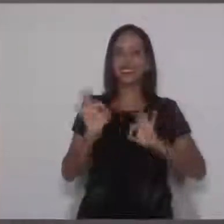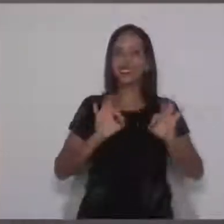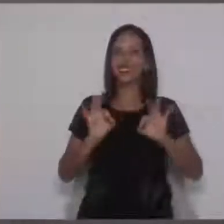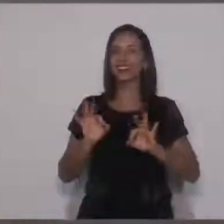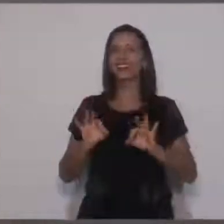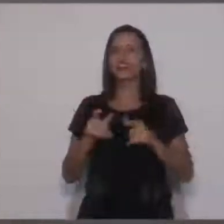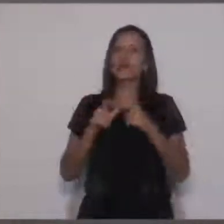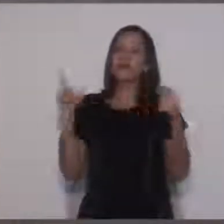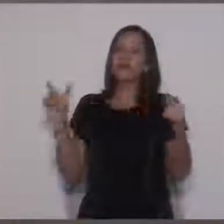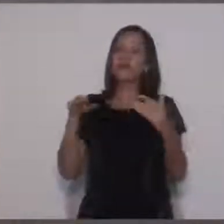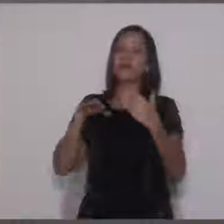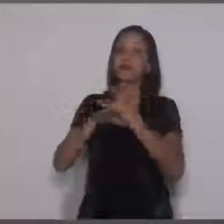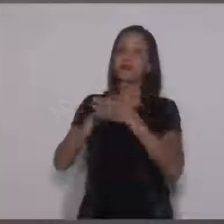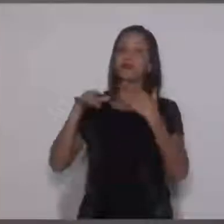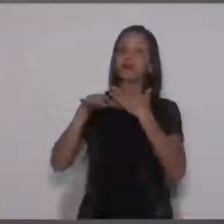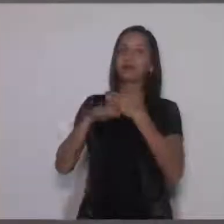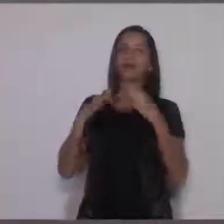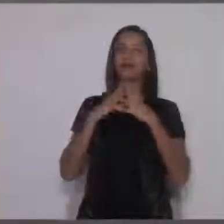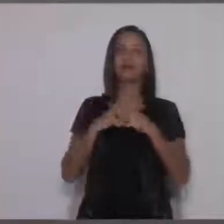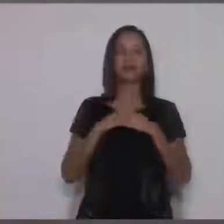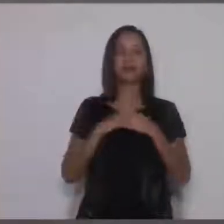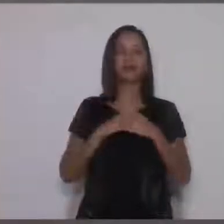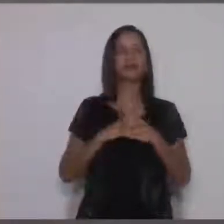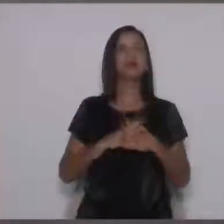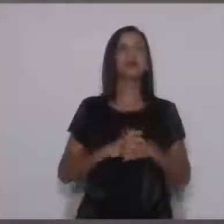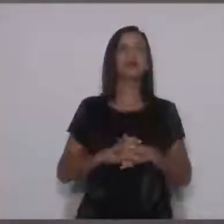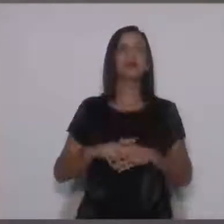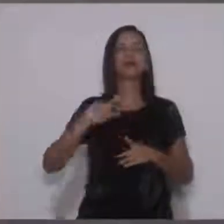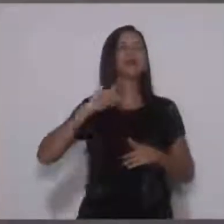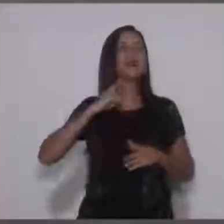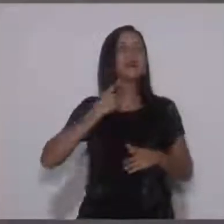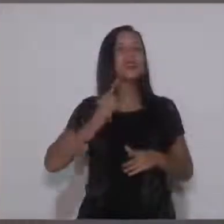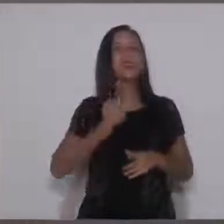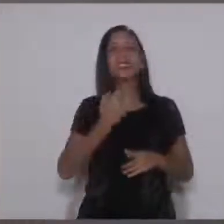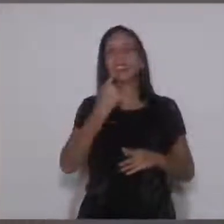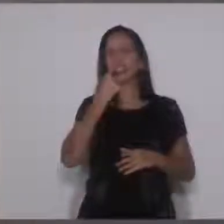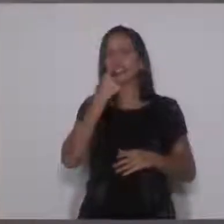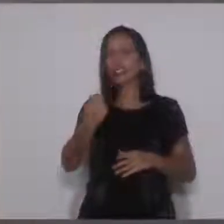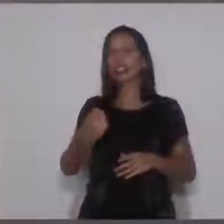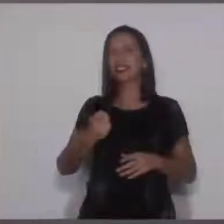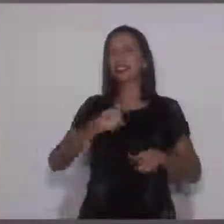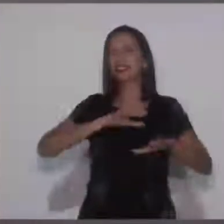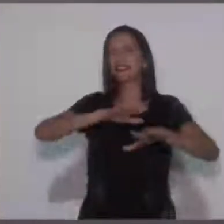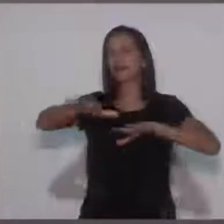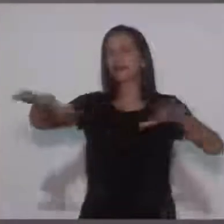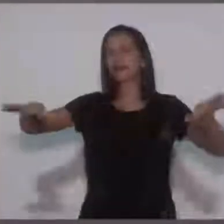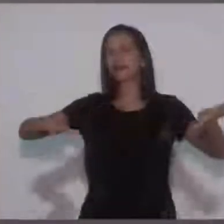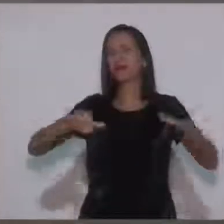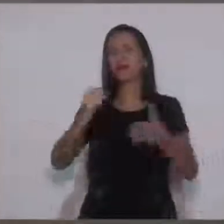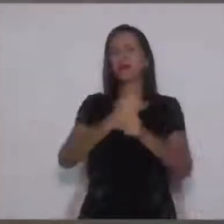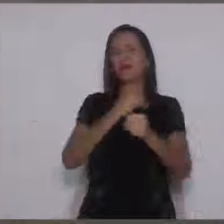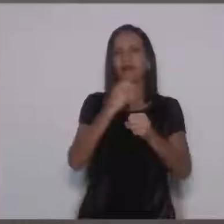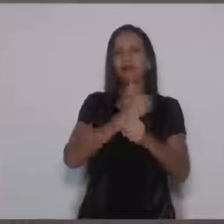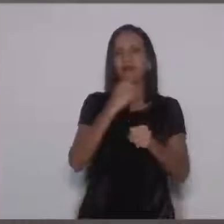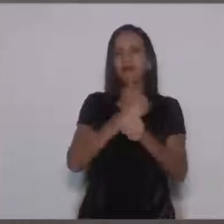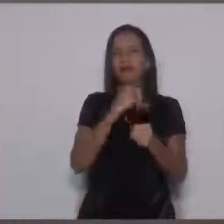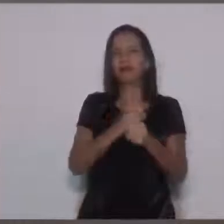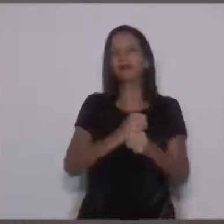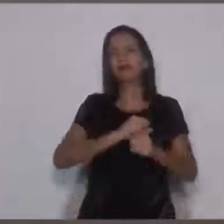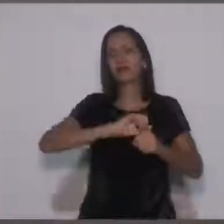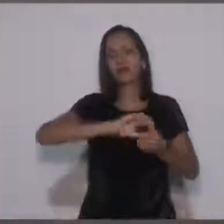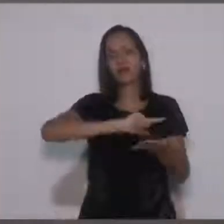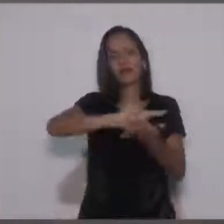Bom, enfim. Retirada de entulhos de construção civil na cidade. Gente, por conta de